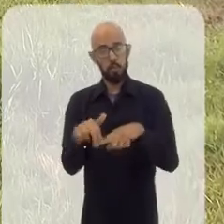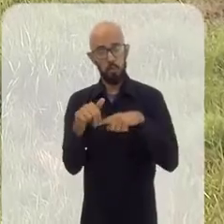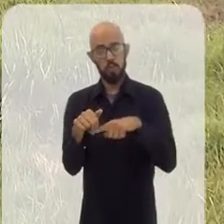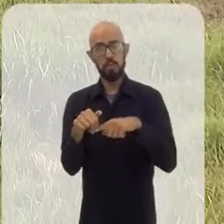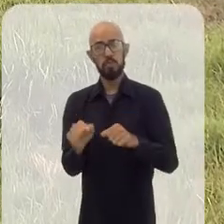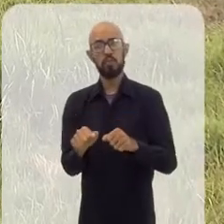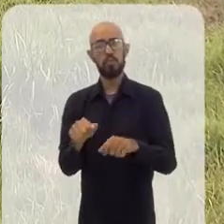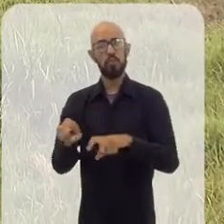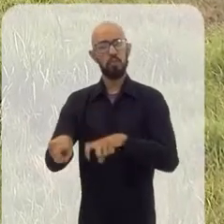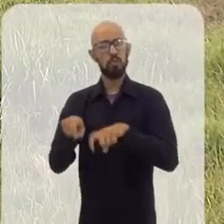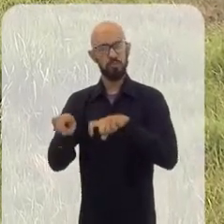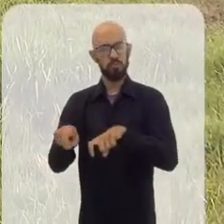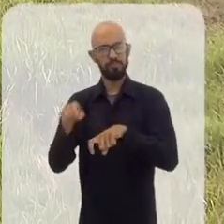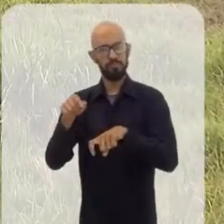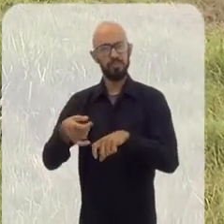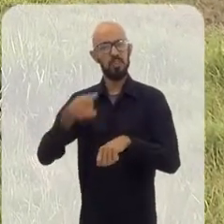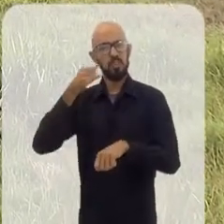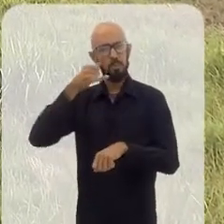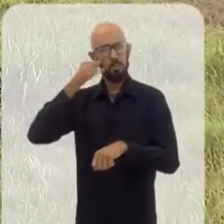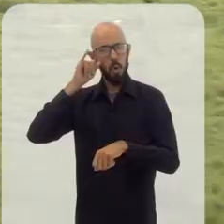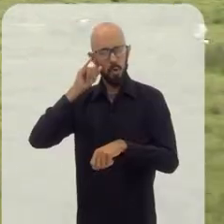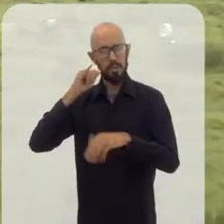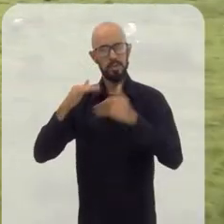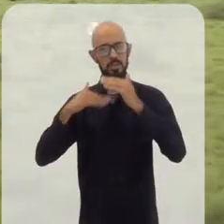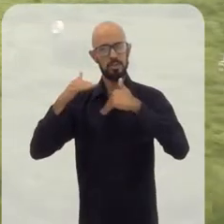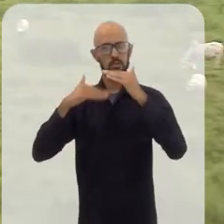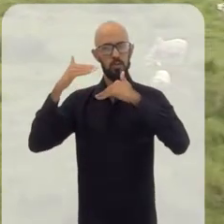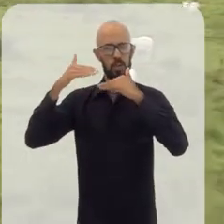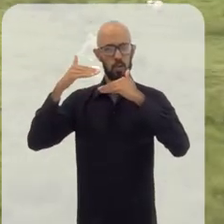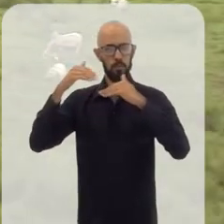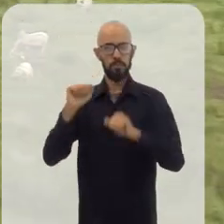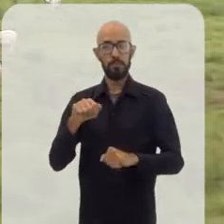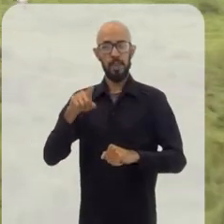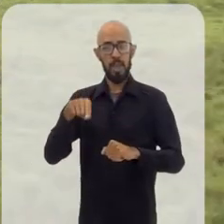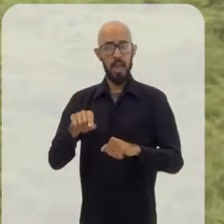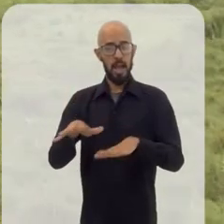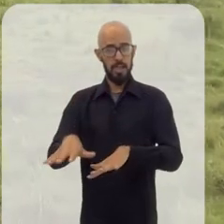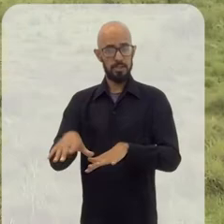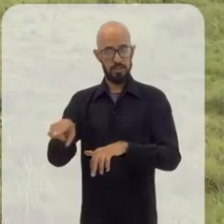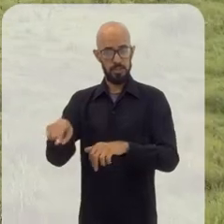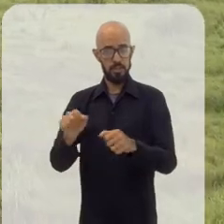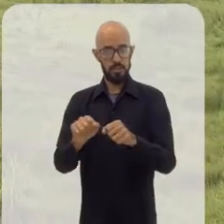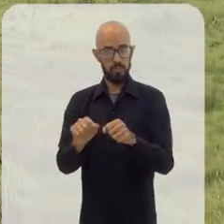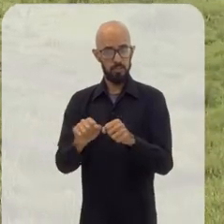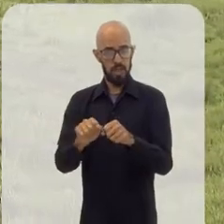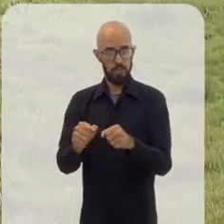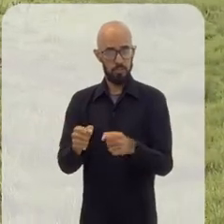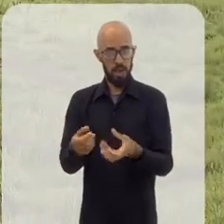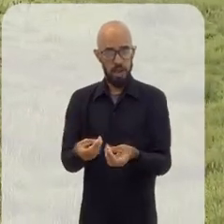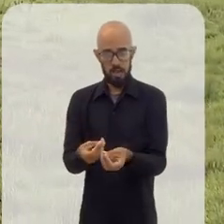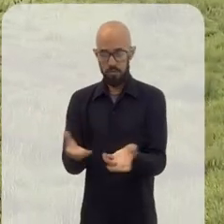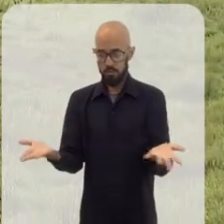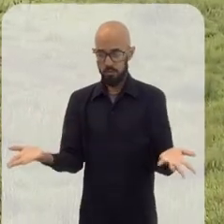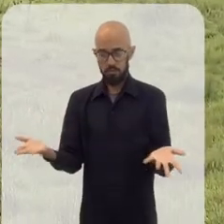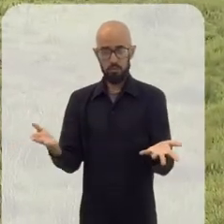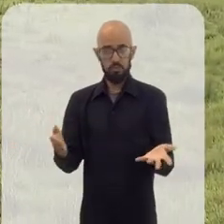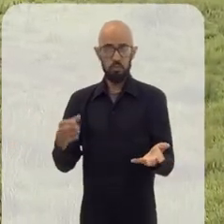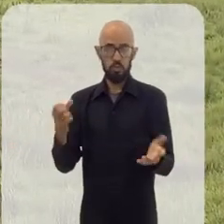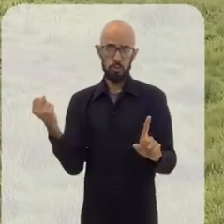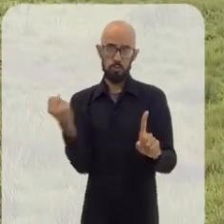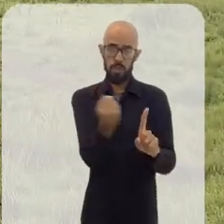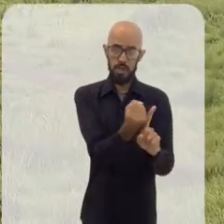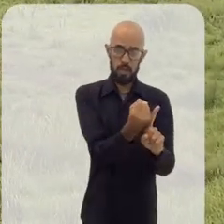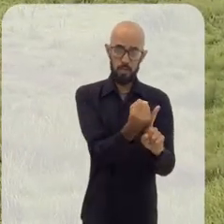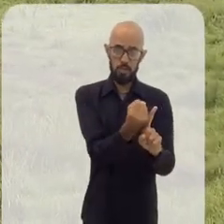atividade da pecuária de corte se desenvolveu. Era voltada, principalmente, para abastecimento dos grandes matadouros